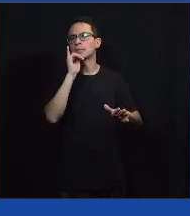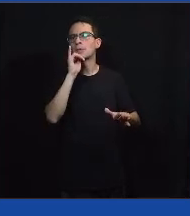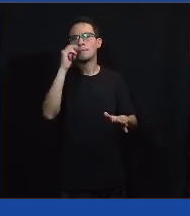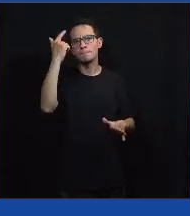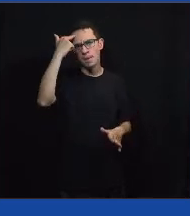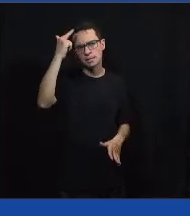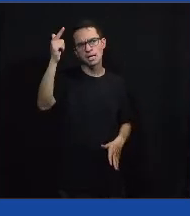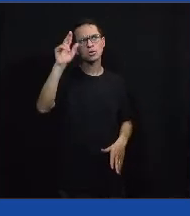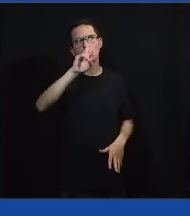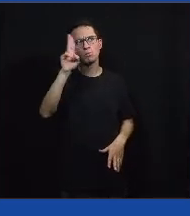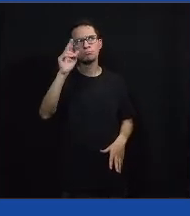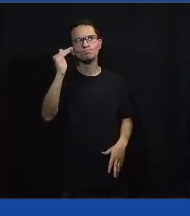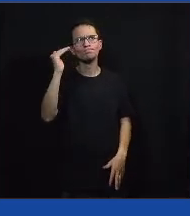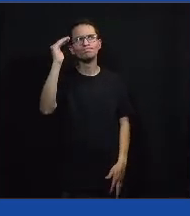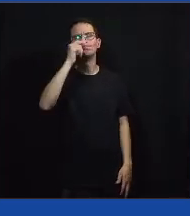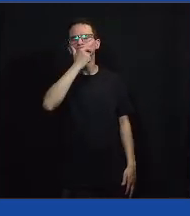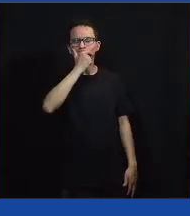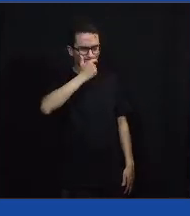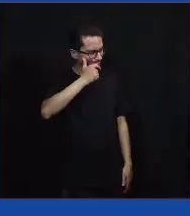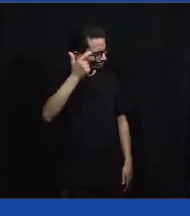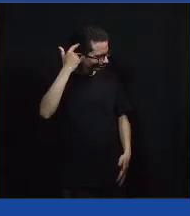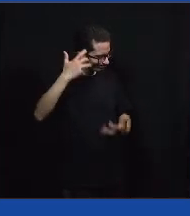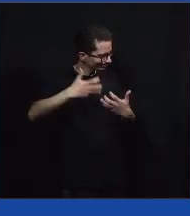específicos para isso no momento também.